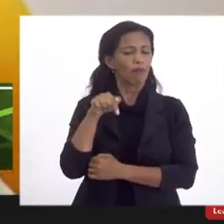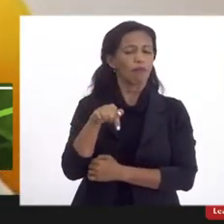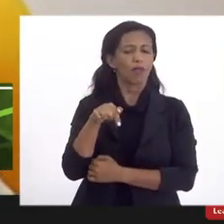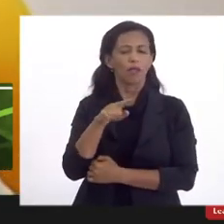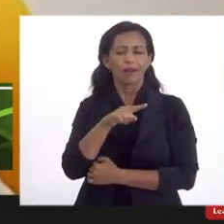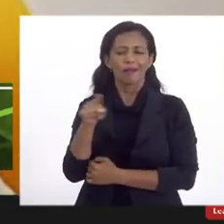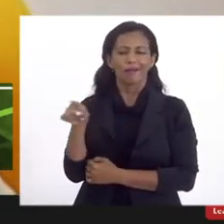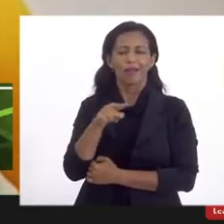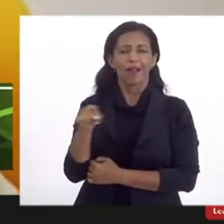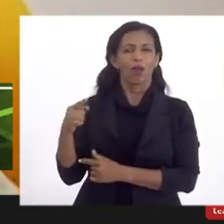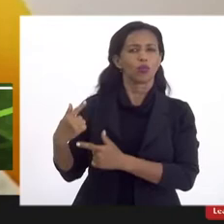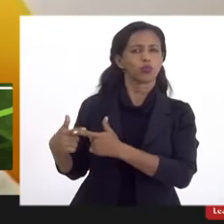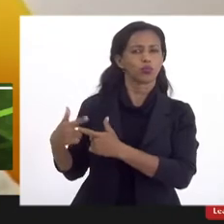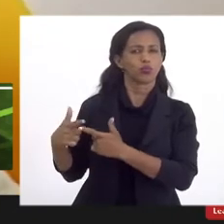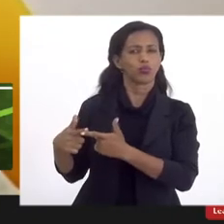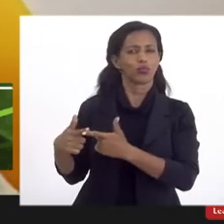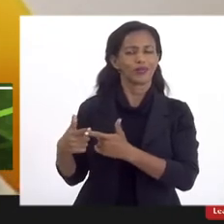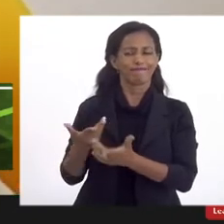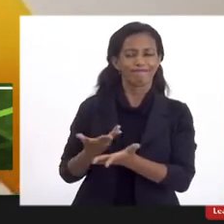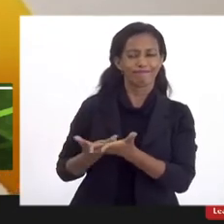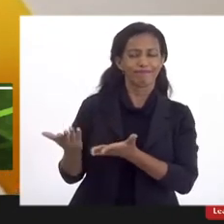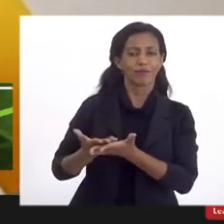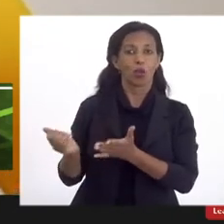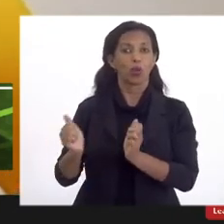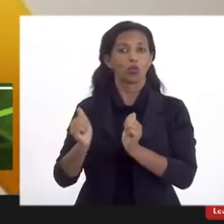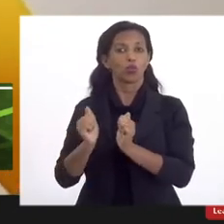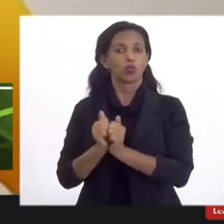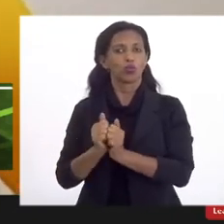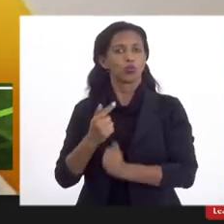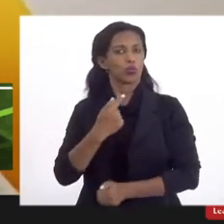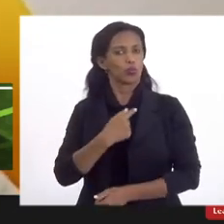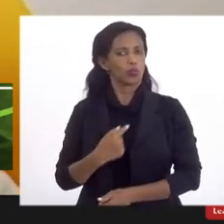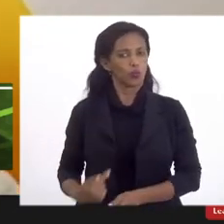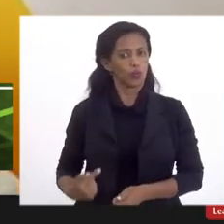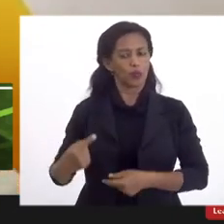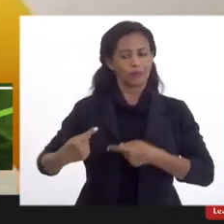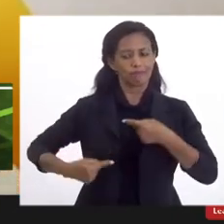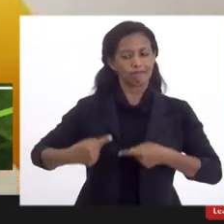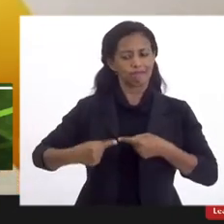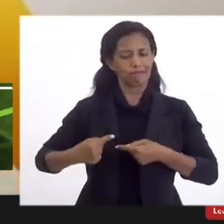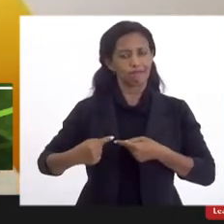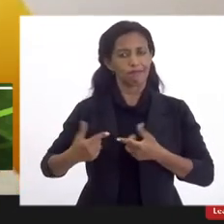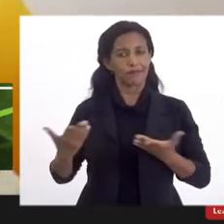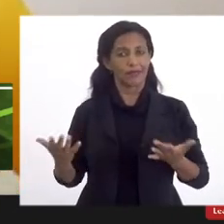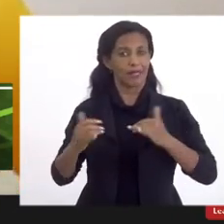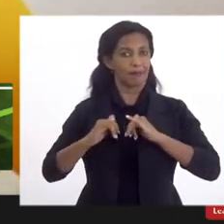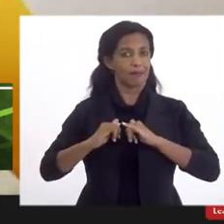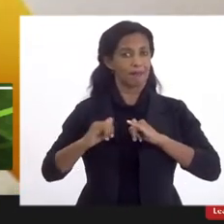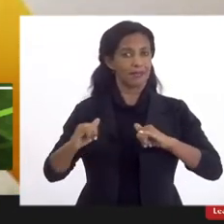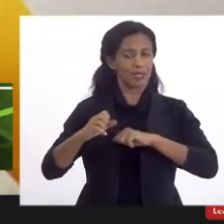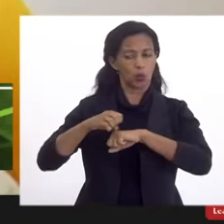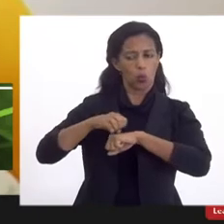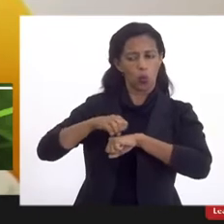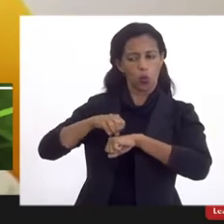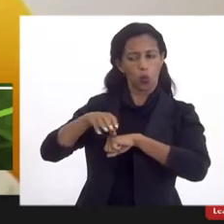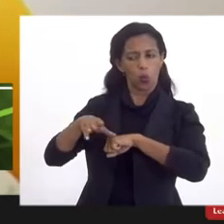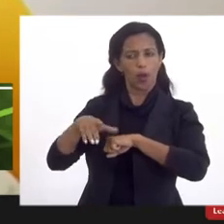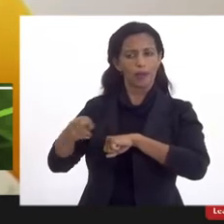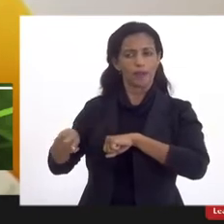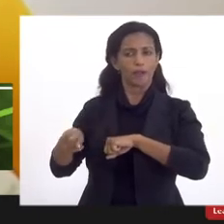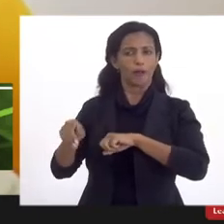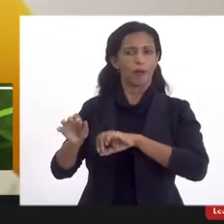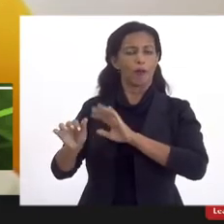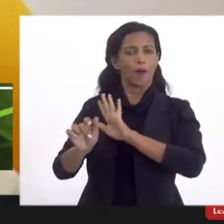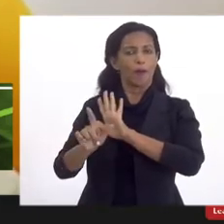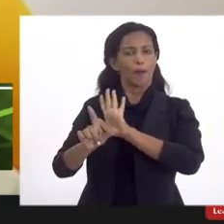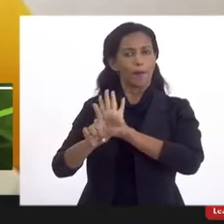aspirações, encaminhou junto ao governo esse debate, que originou a mensagem que nos levou ao projeto de